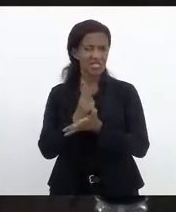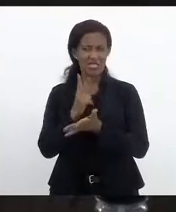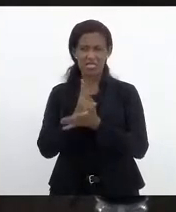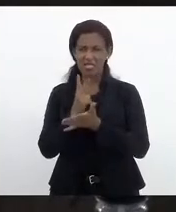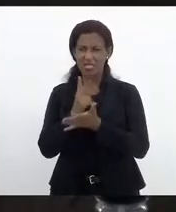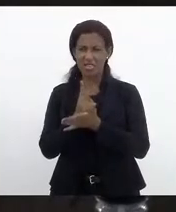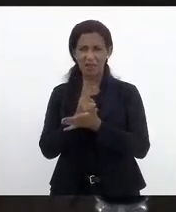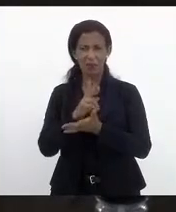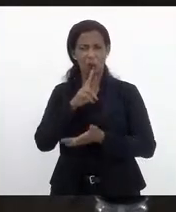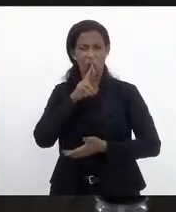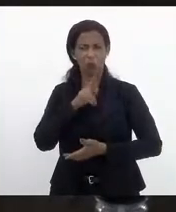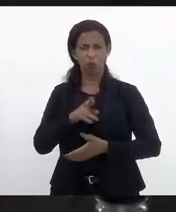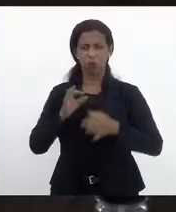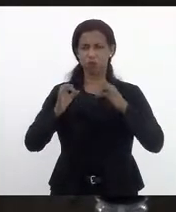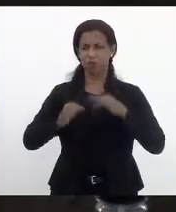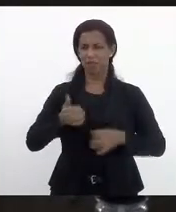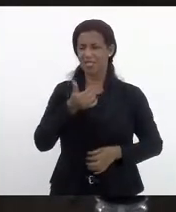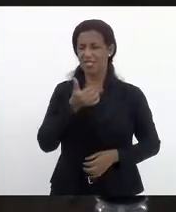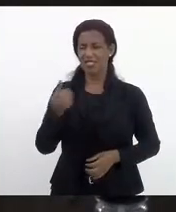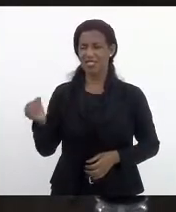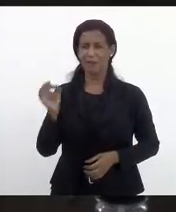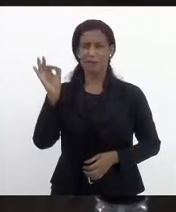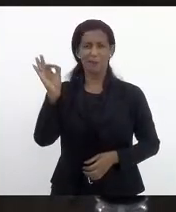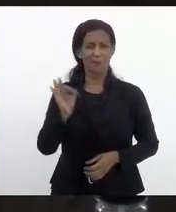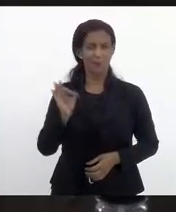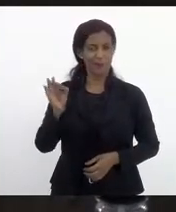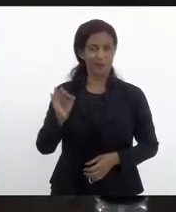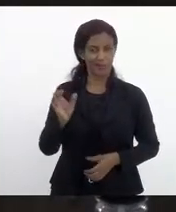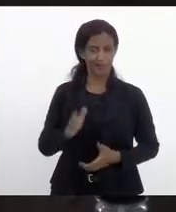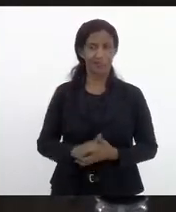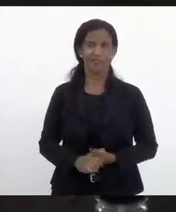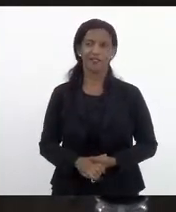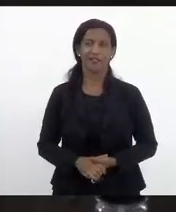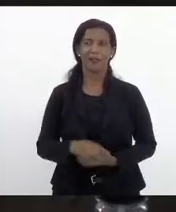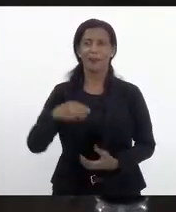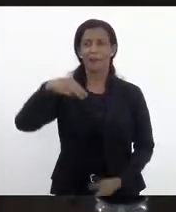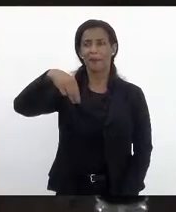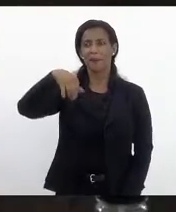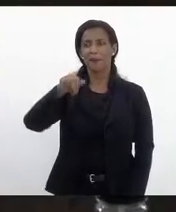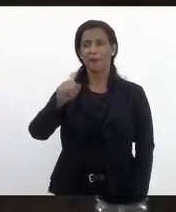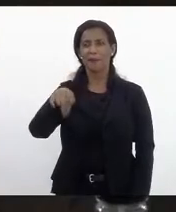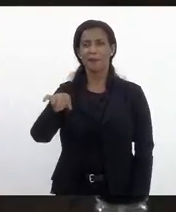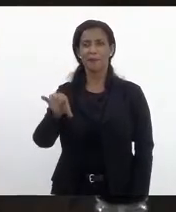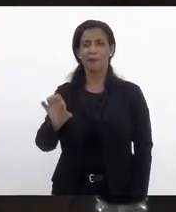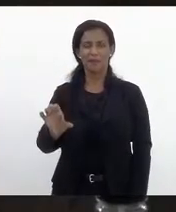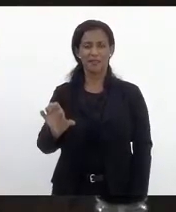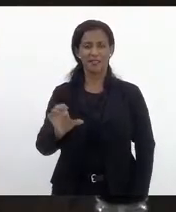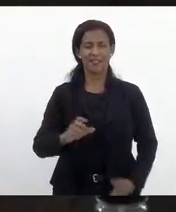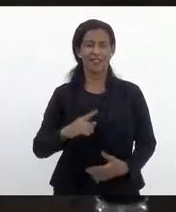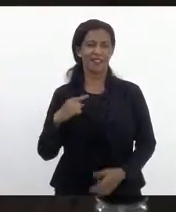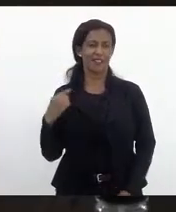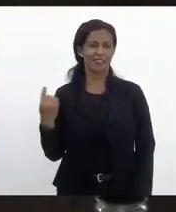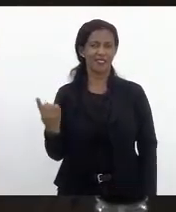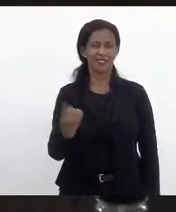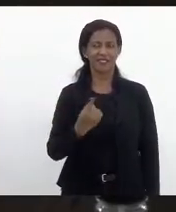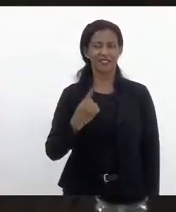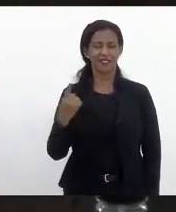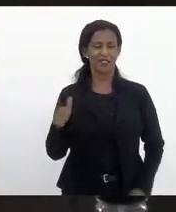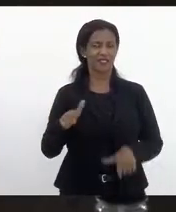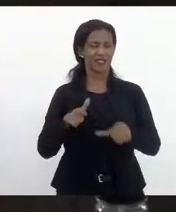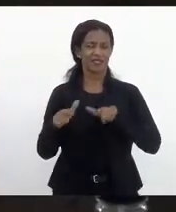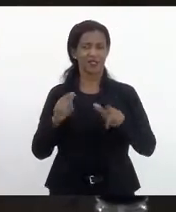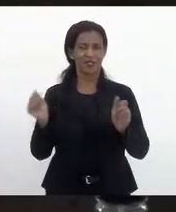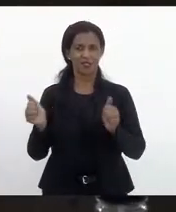acordo. Quase que 100%, não é, deputado Carlos Mink? Nossa... Nosso trabalho em conjunto,